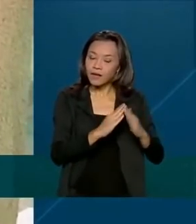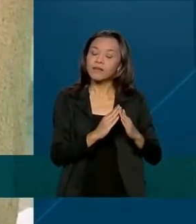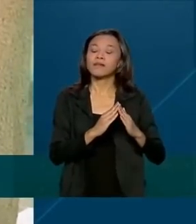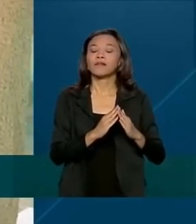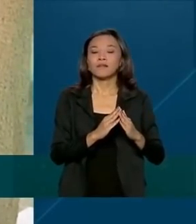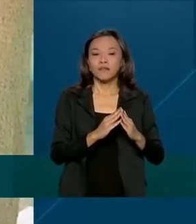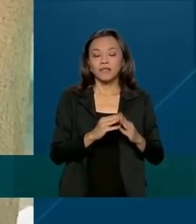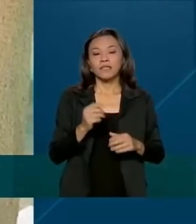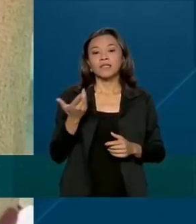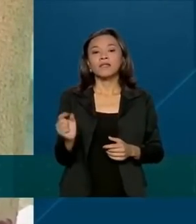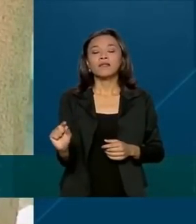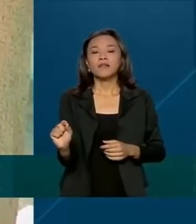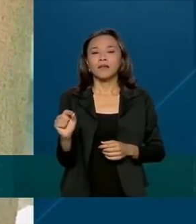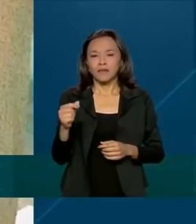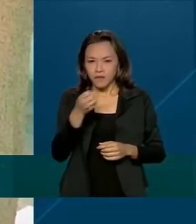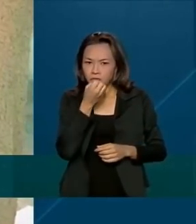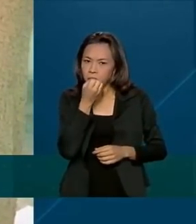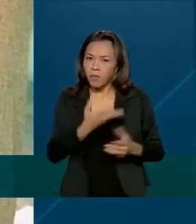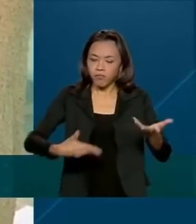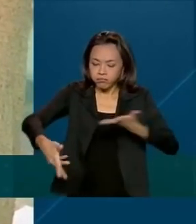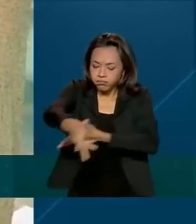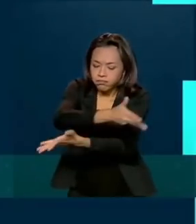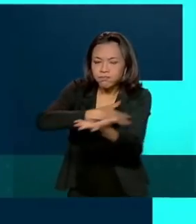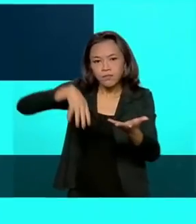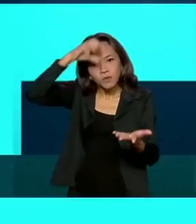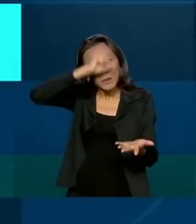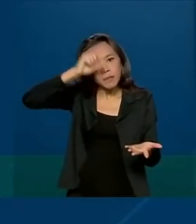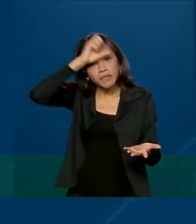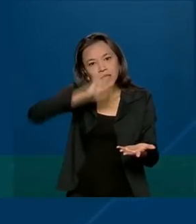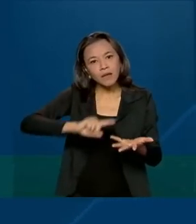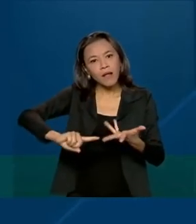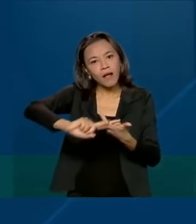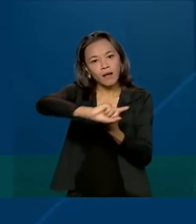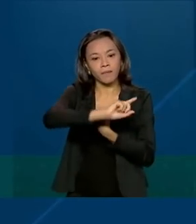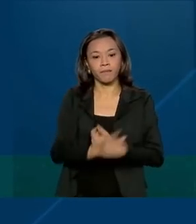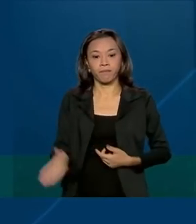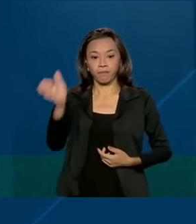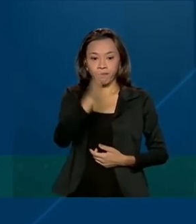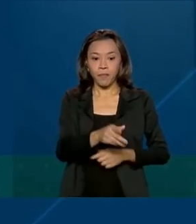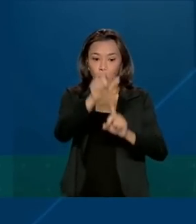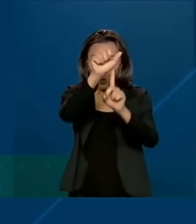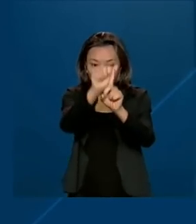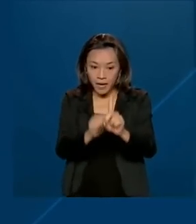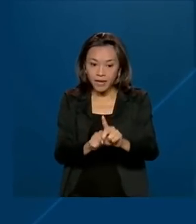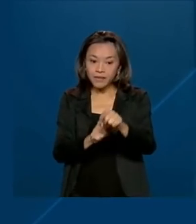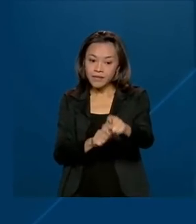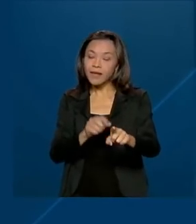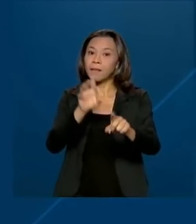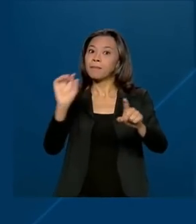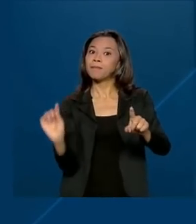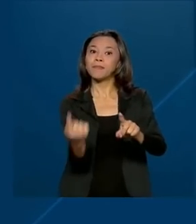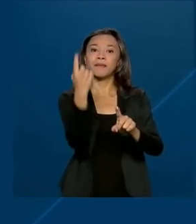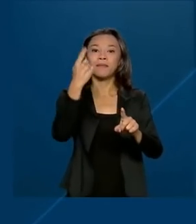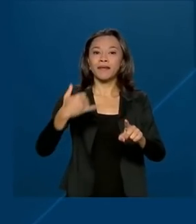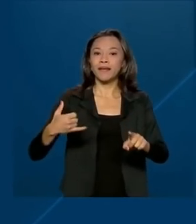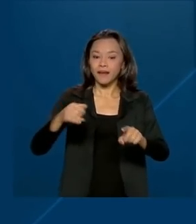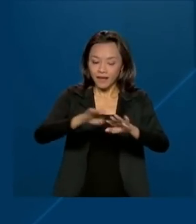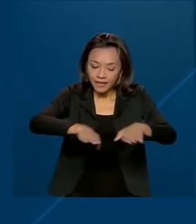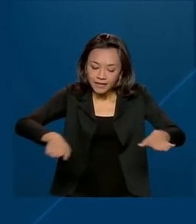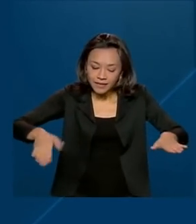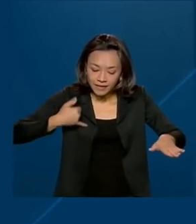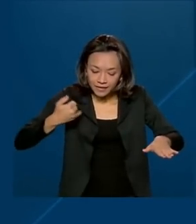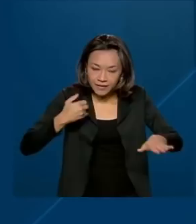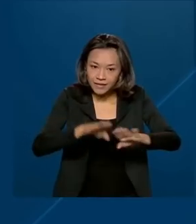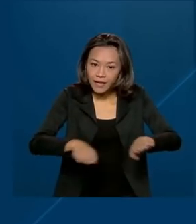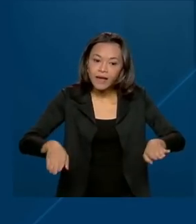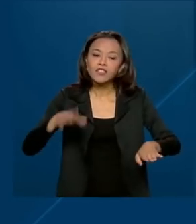e dinâmica possam estar se capacitando. No mês dedicado à primeira infância, o governo federal alcançou a marca